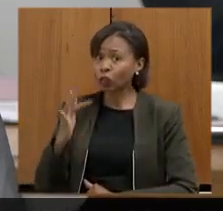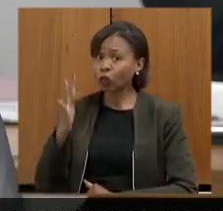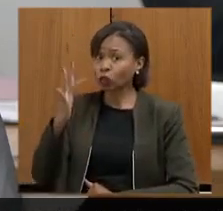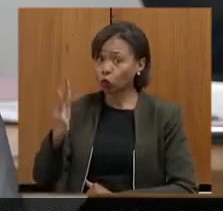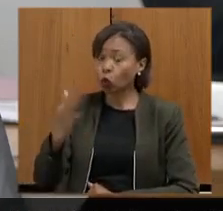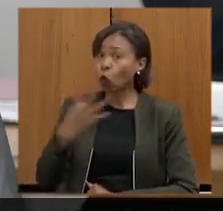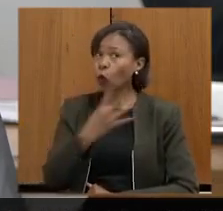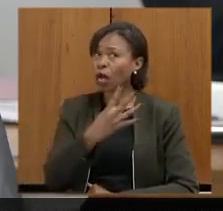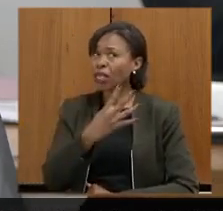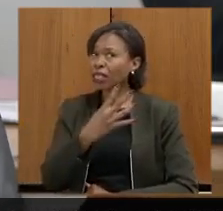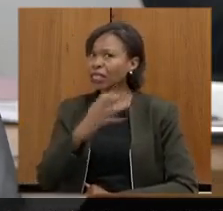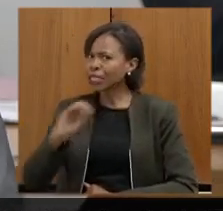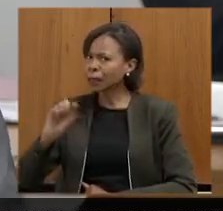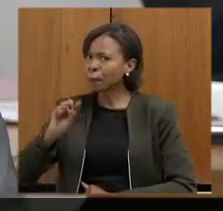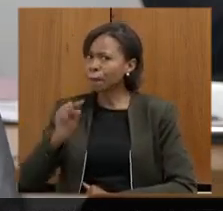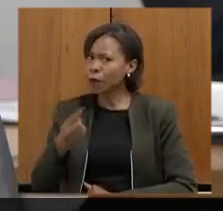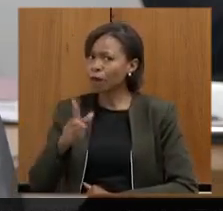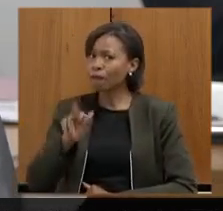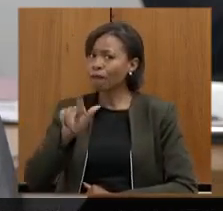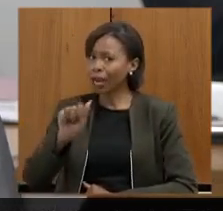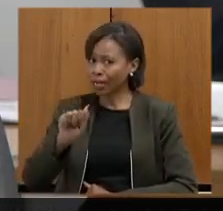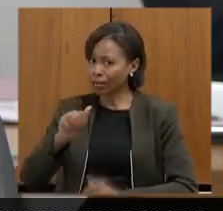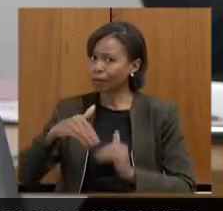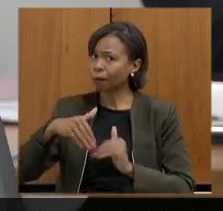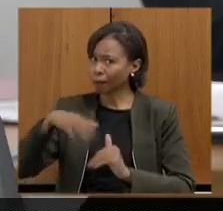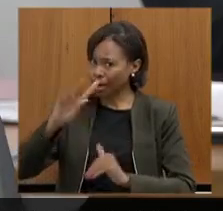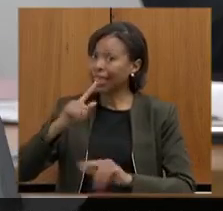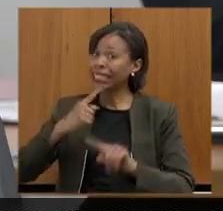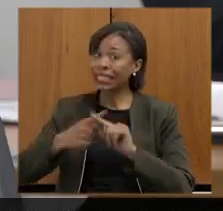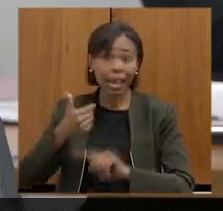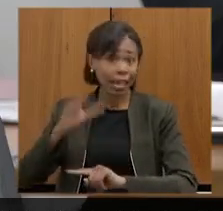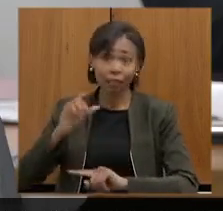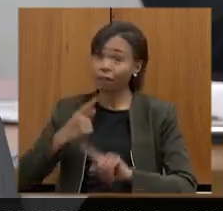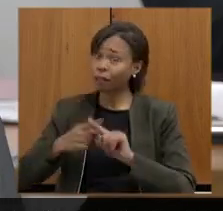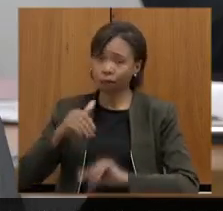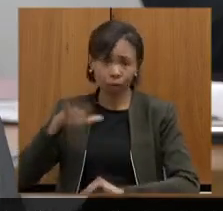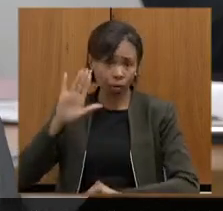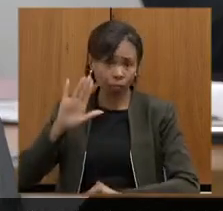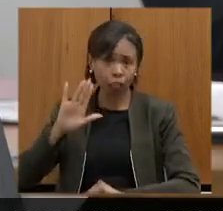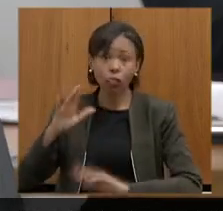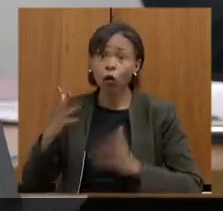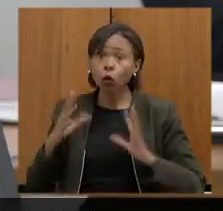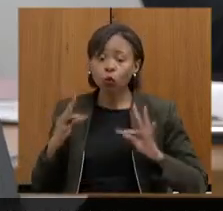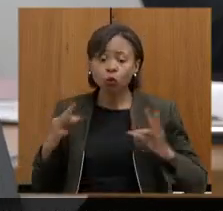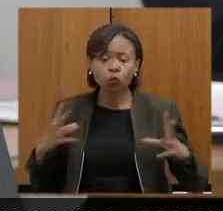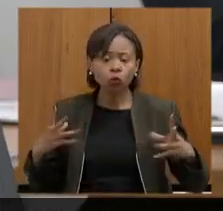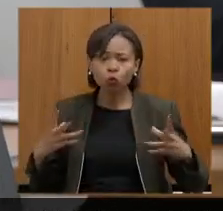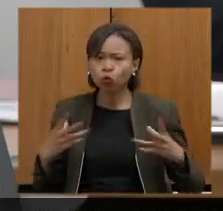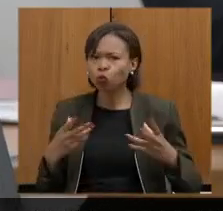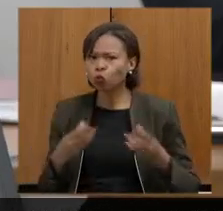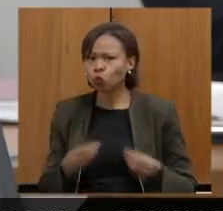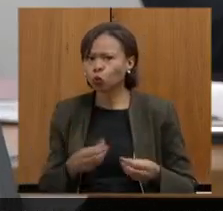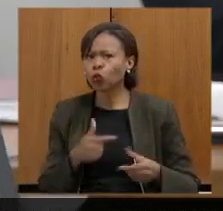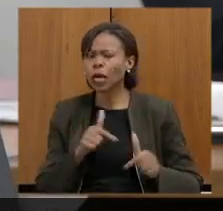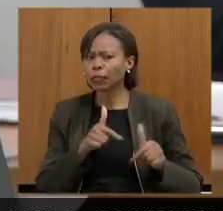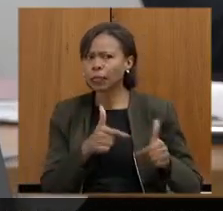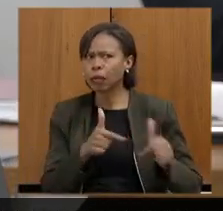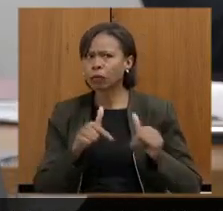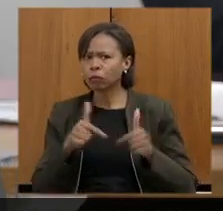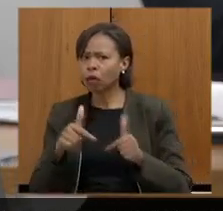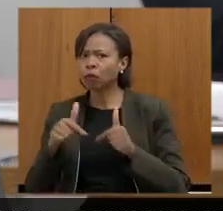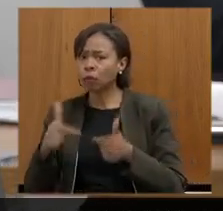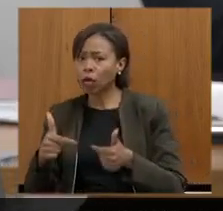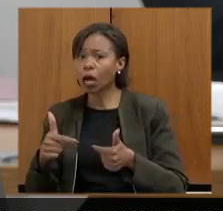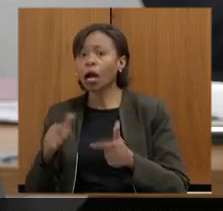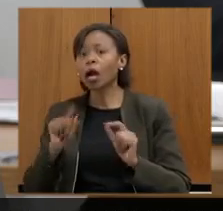dez vezes mais. Todas essas ações, no final das contas, atacam o quê? A evasão